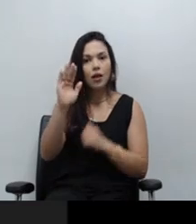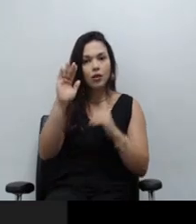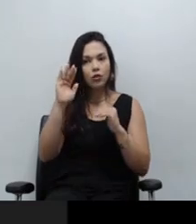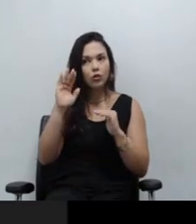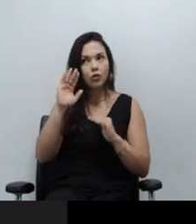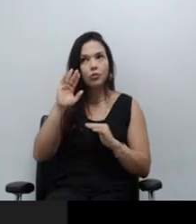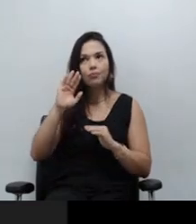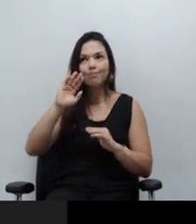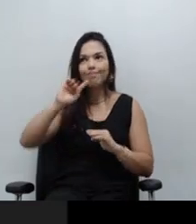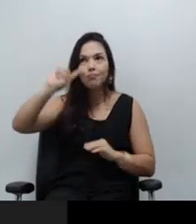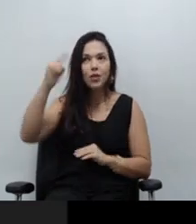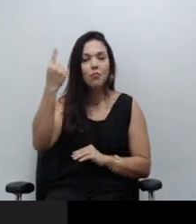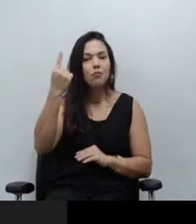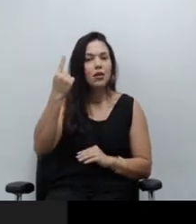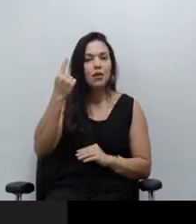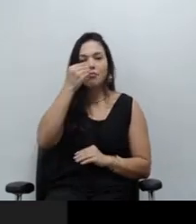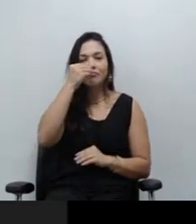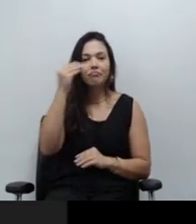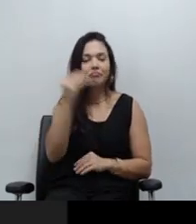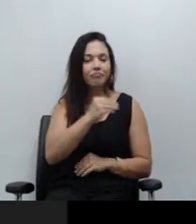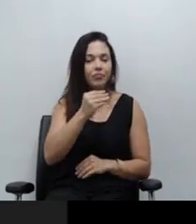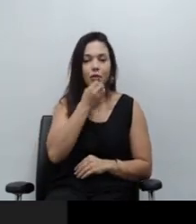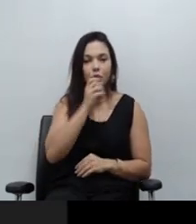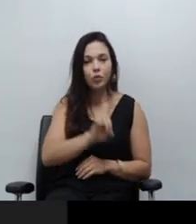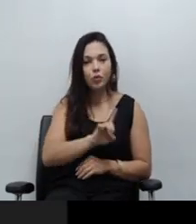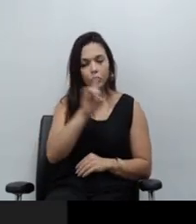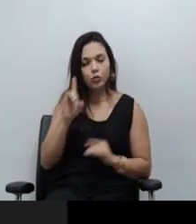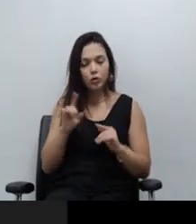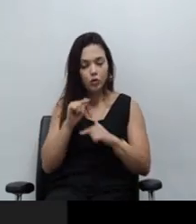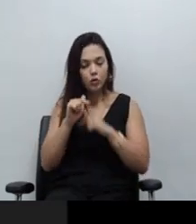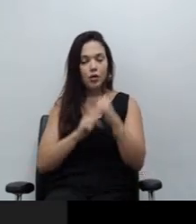afastada dessa forma. Um bom dia de trabalho a todas e todos.